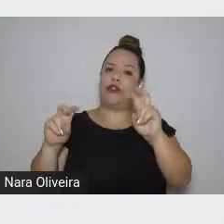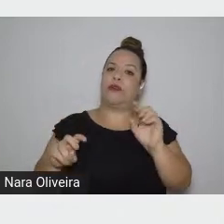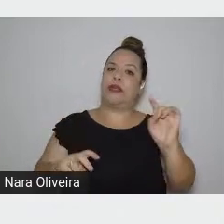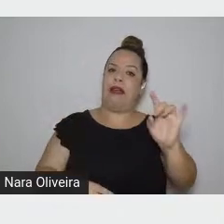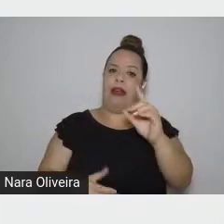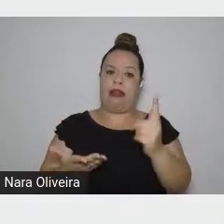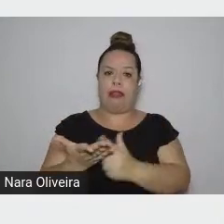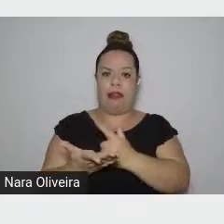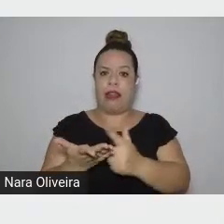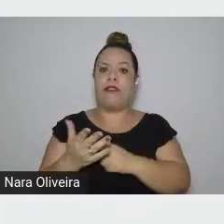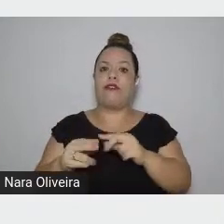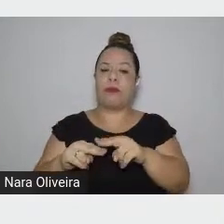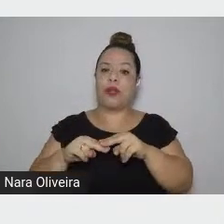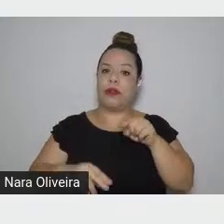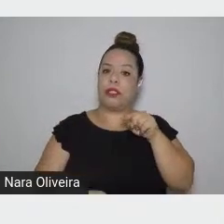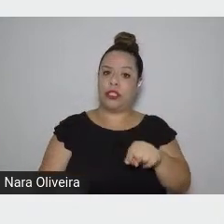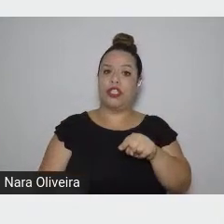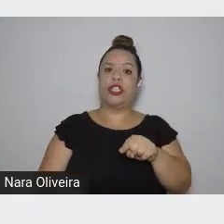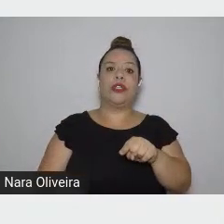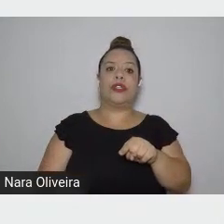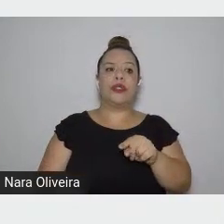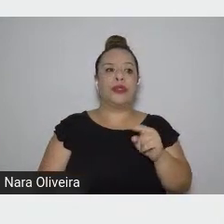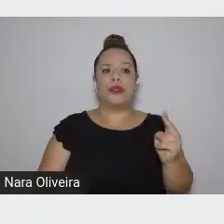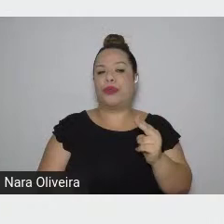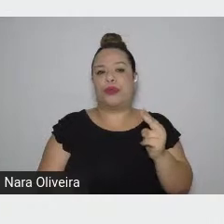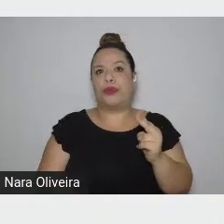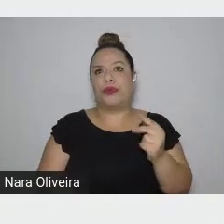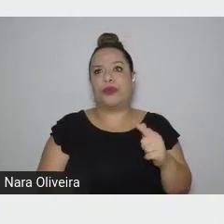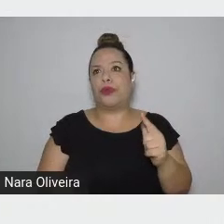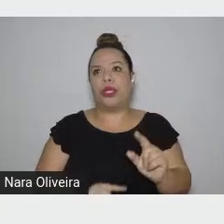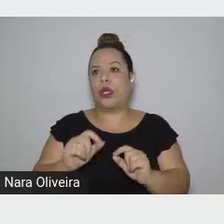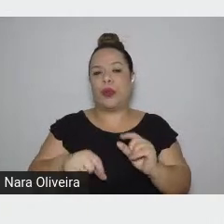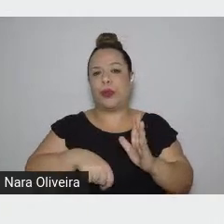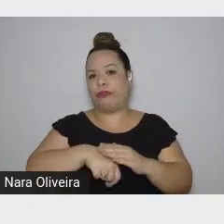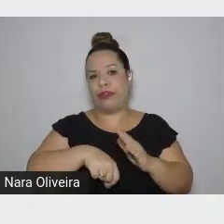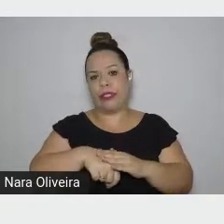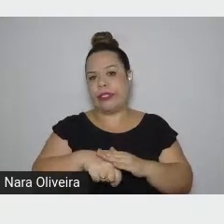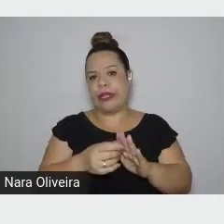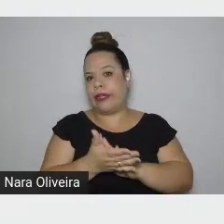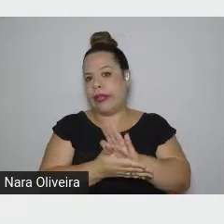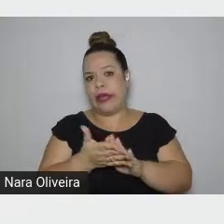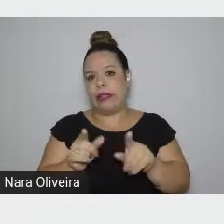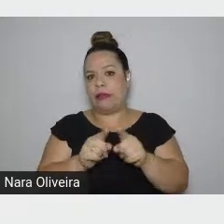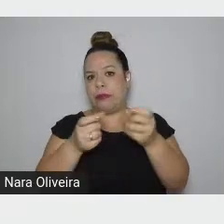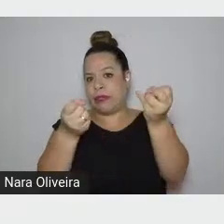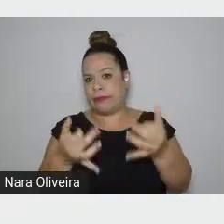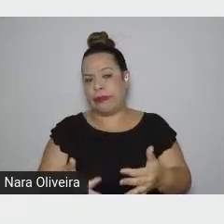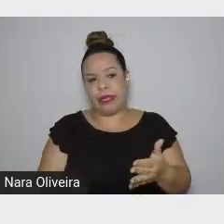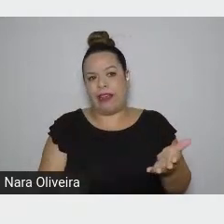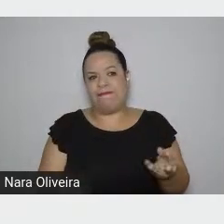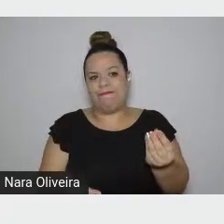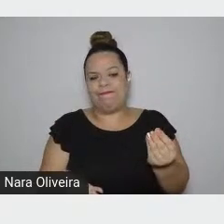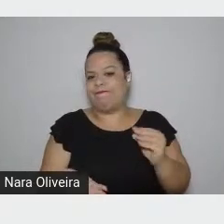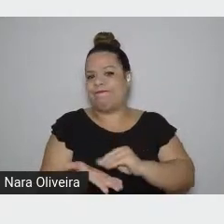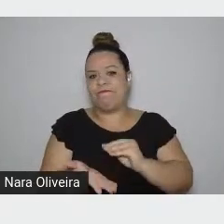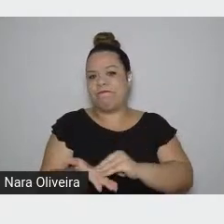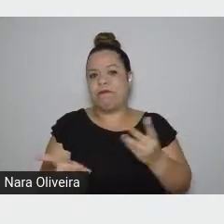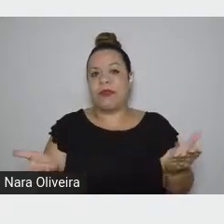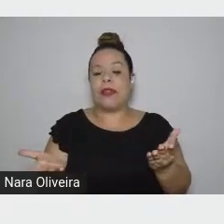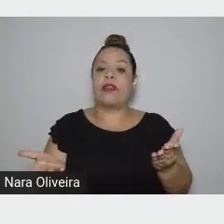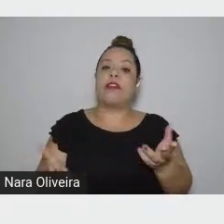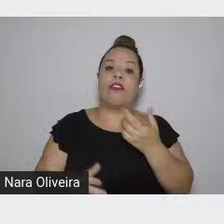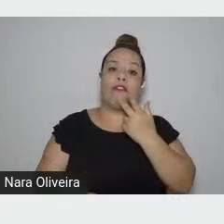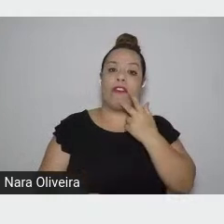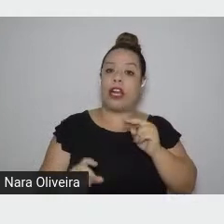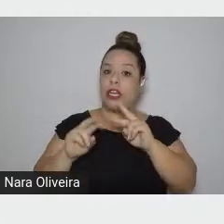portanto, não há muito mais a esclarecer, digamos. Há a comentar o